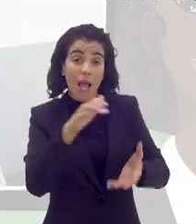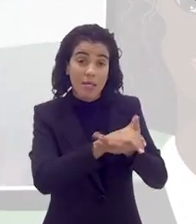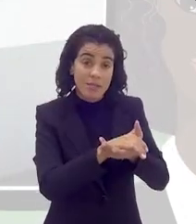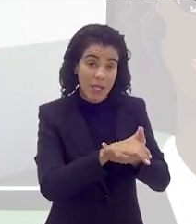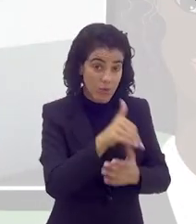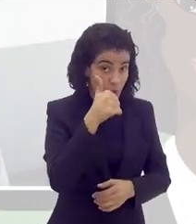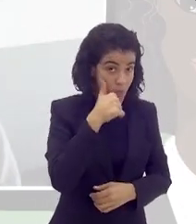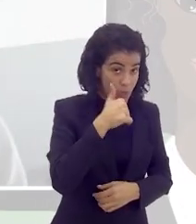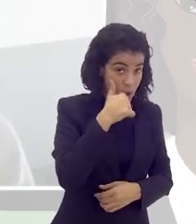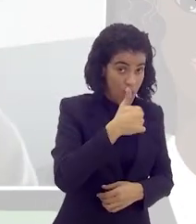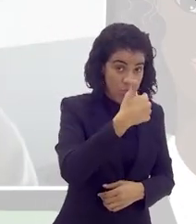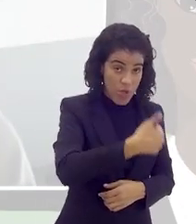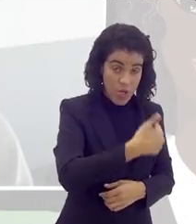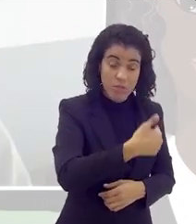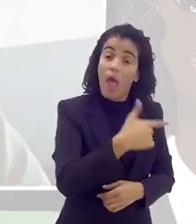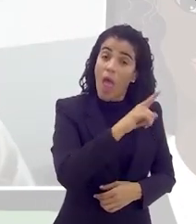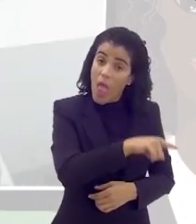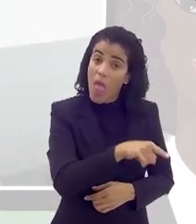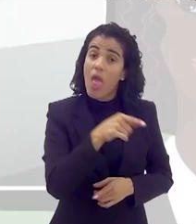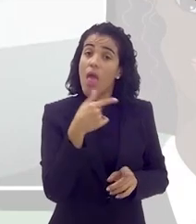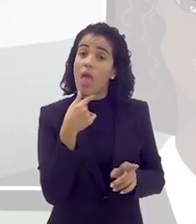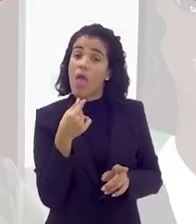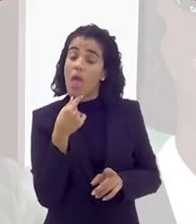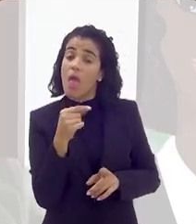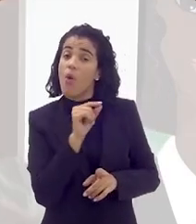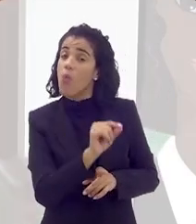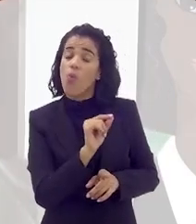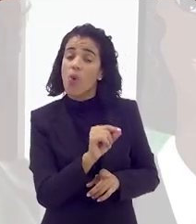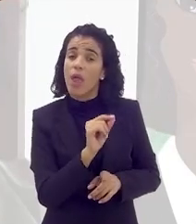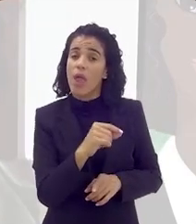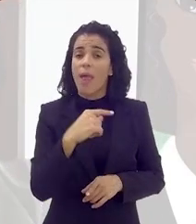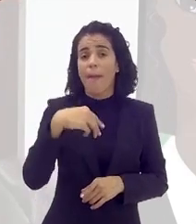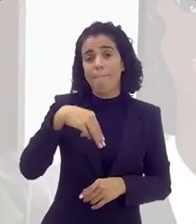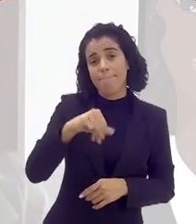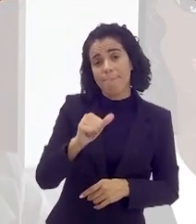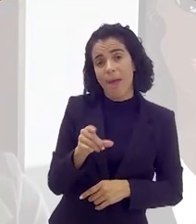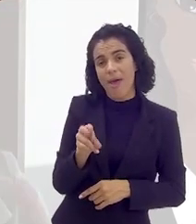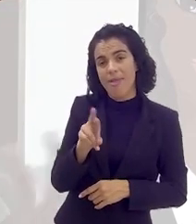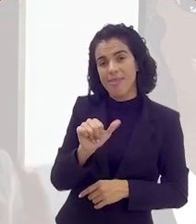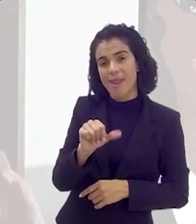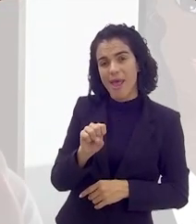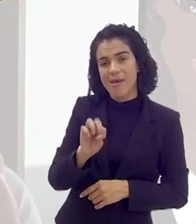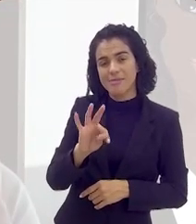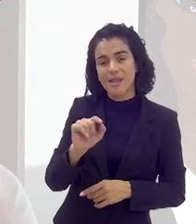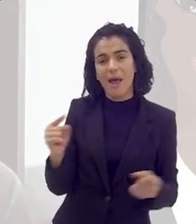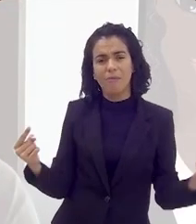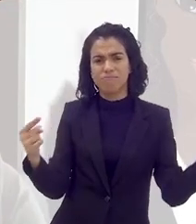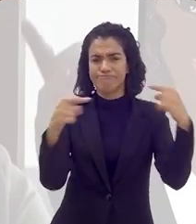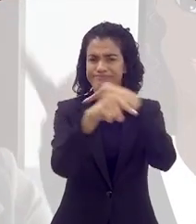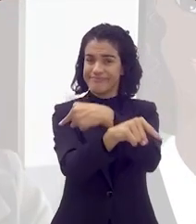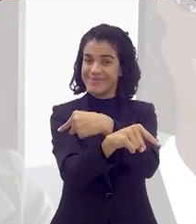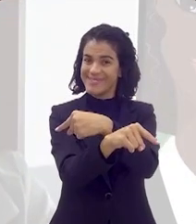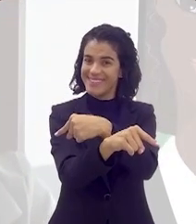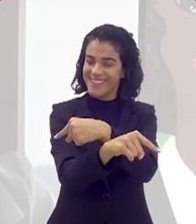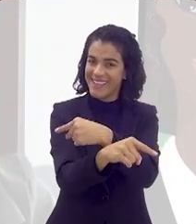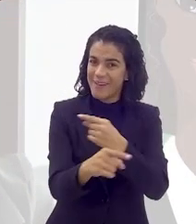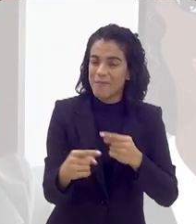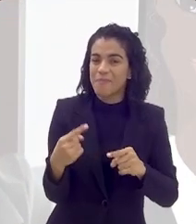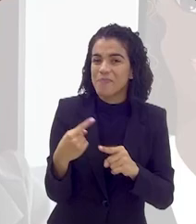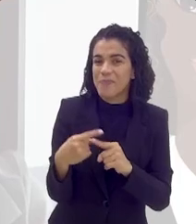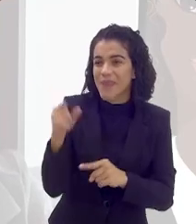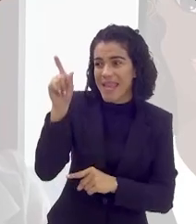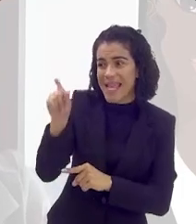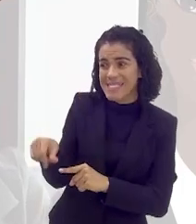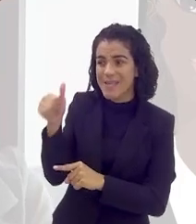tinha que ser o madrasto e não o padrasto. A gente está ligando a função, a pessoa errada, vamos dizer assim.